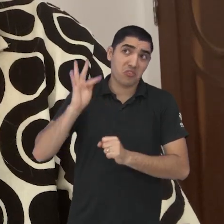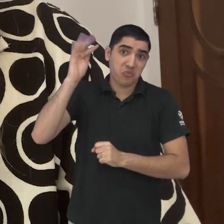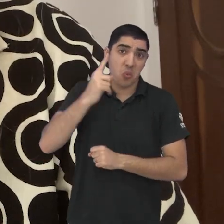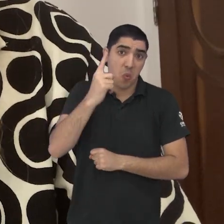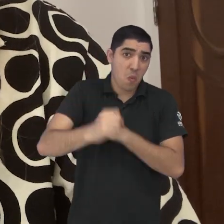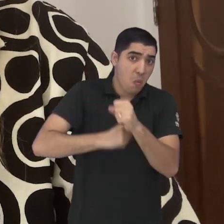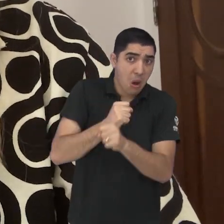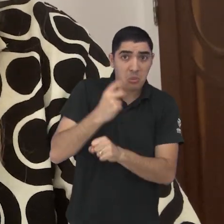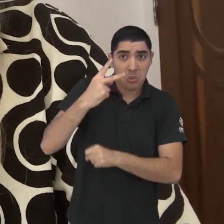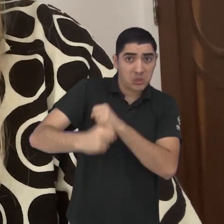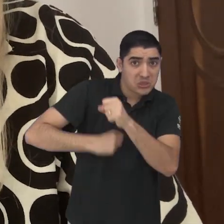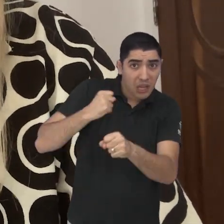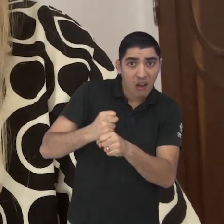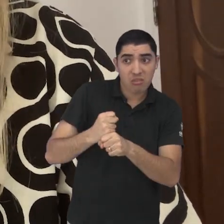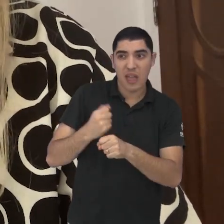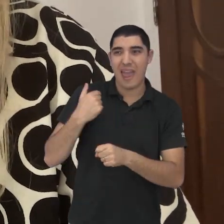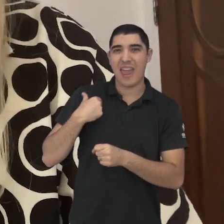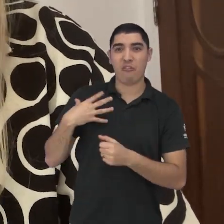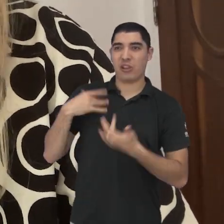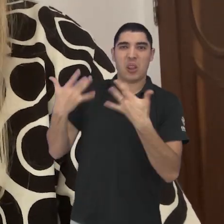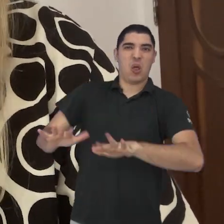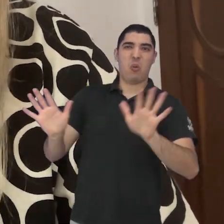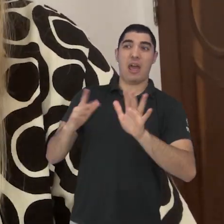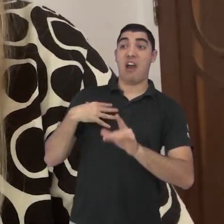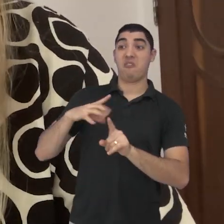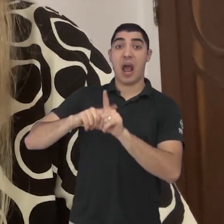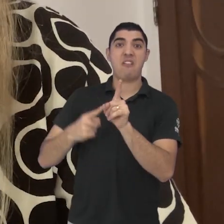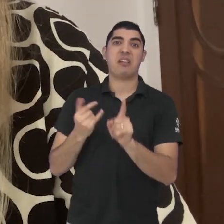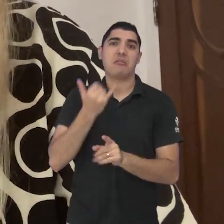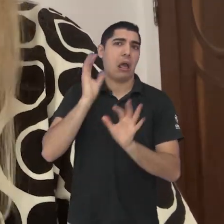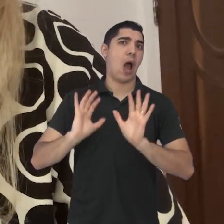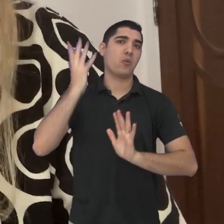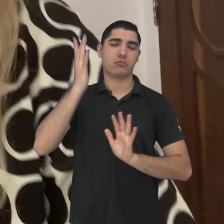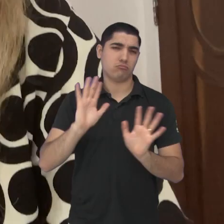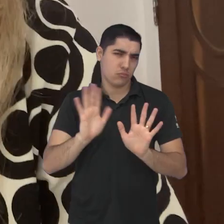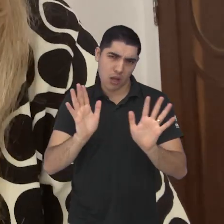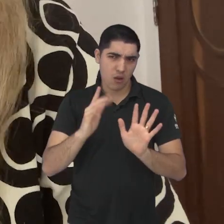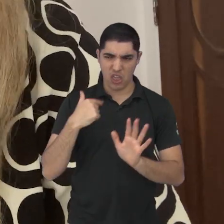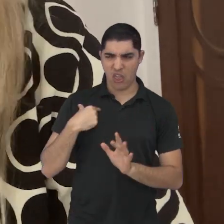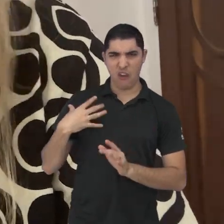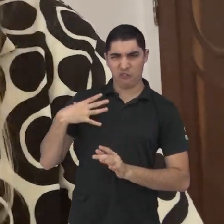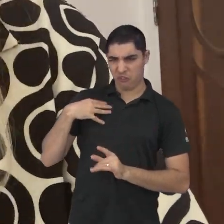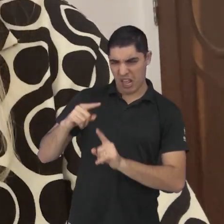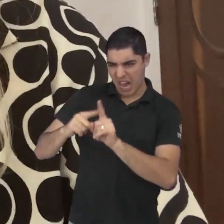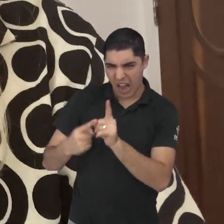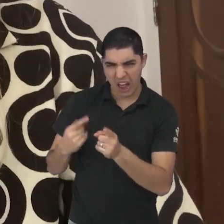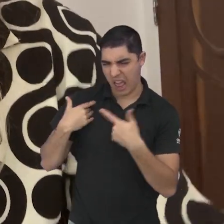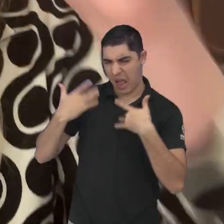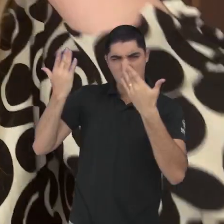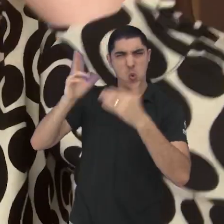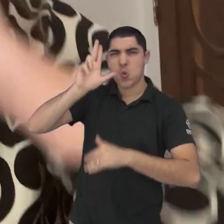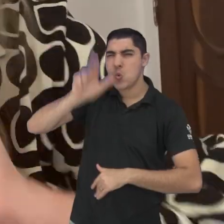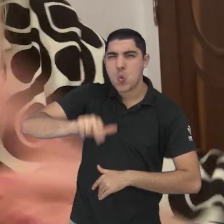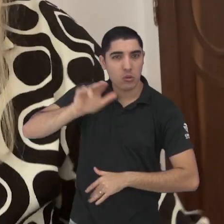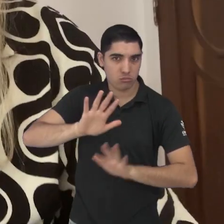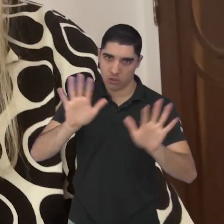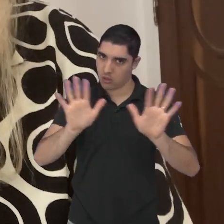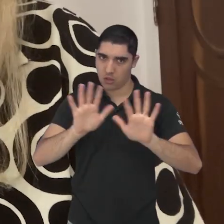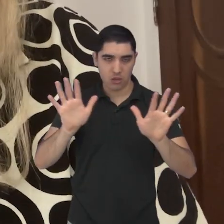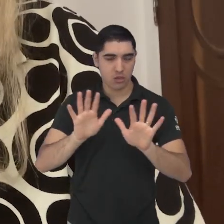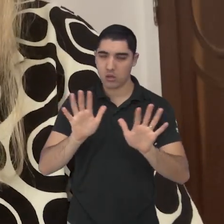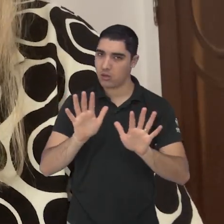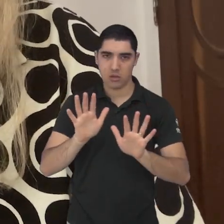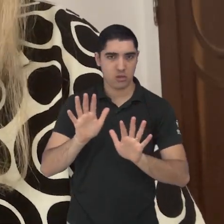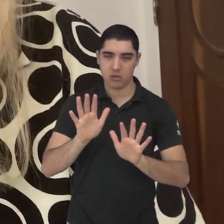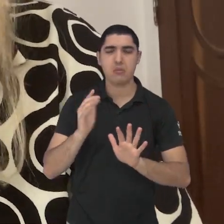Isso não quer dizer que daqui um ano, ou dois, ou aqui em algum tempo, eu não vou ser mãe. Eu não fechei uma porta